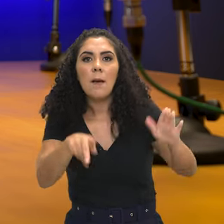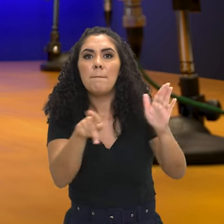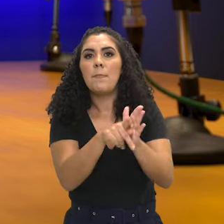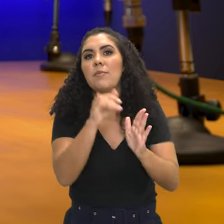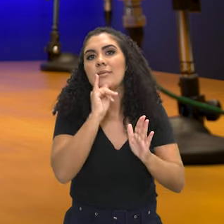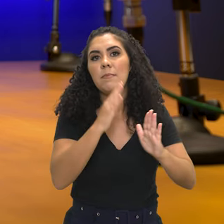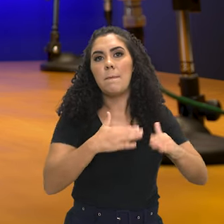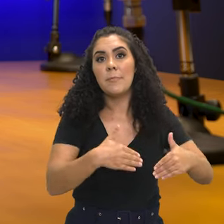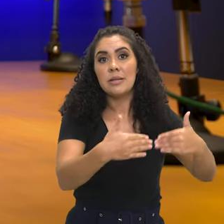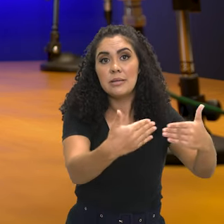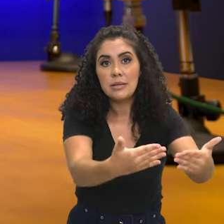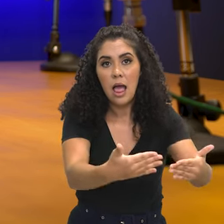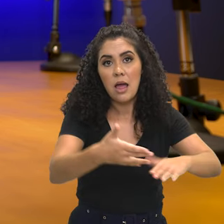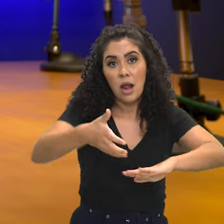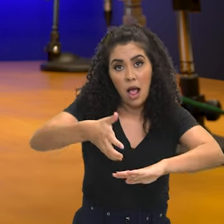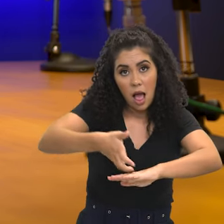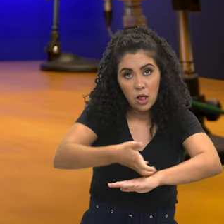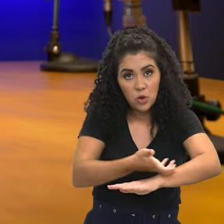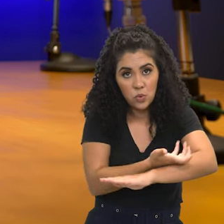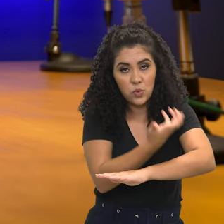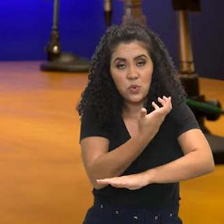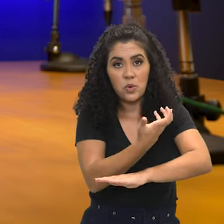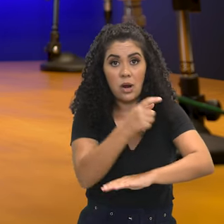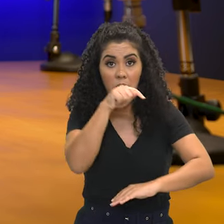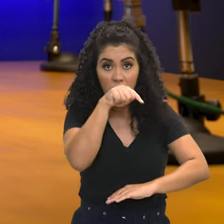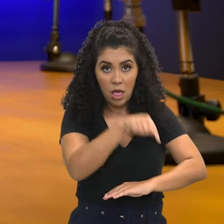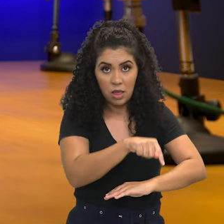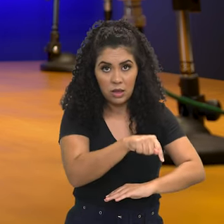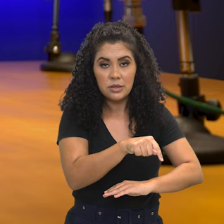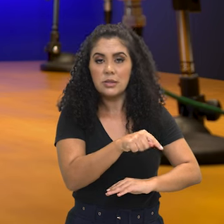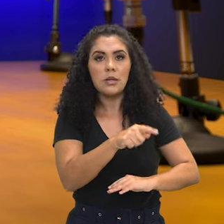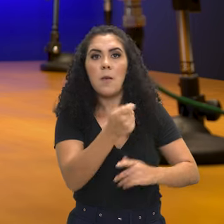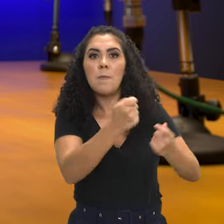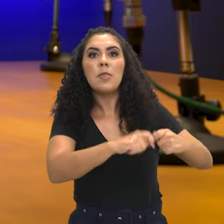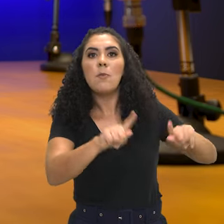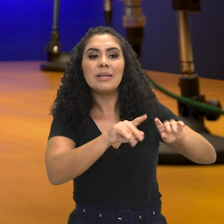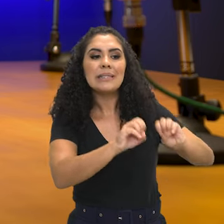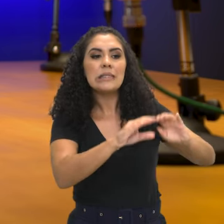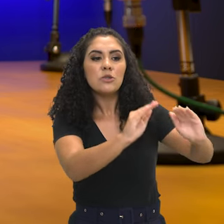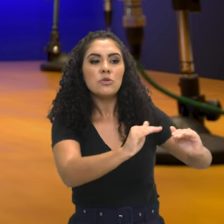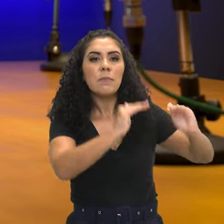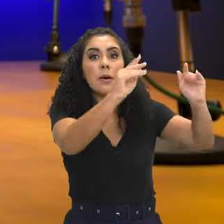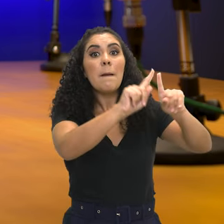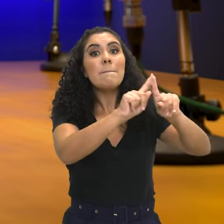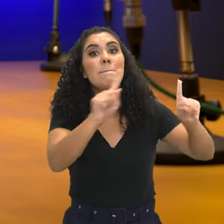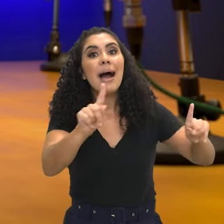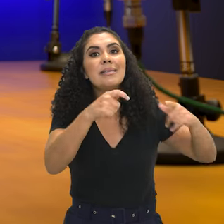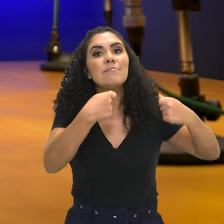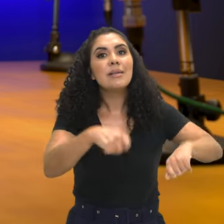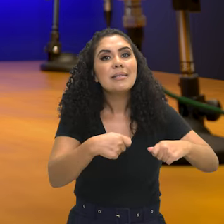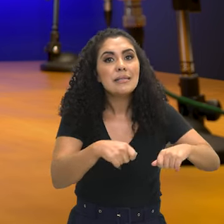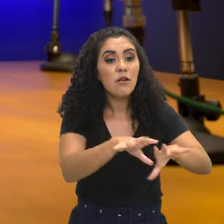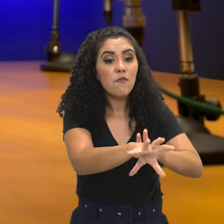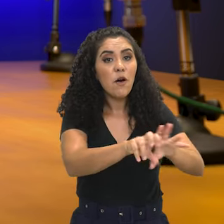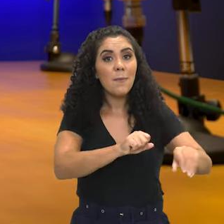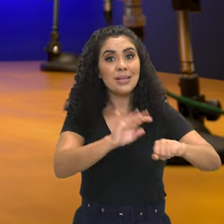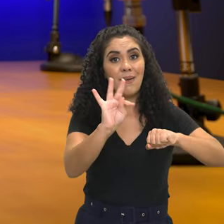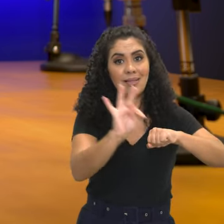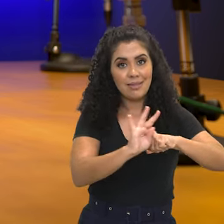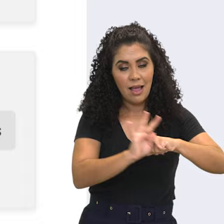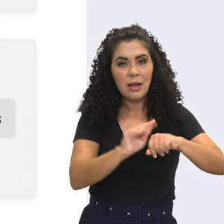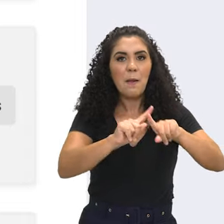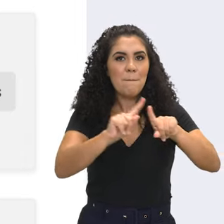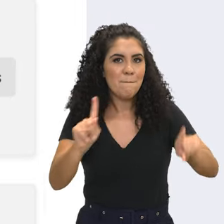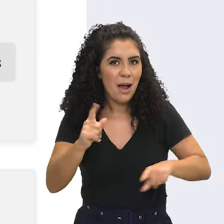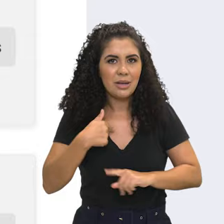ou seja, os cargos do Ministério da Agricultura, apesar de eles não exigirem uma formação em nível superior, eles exigem uma formação em nível